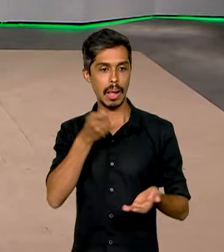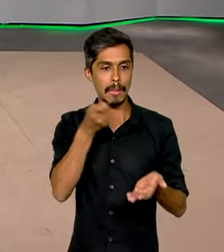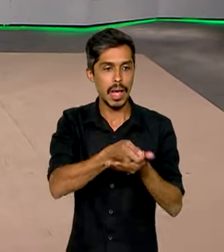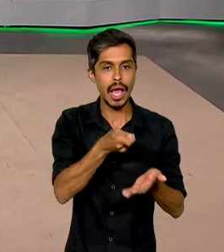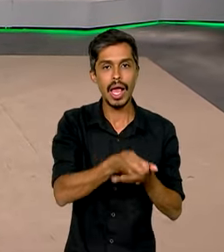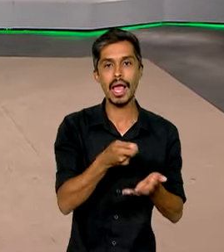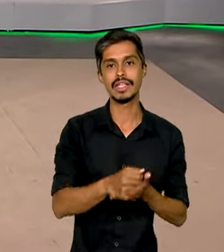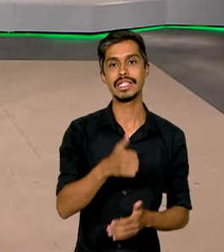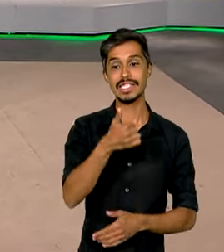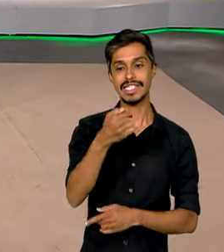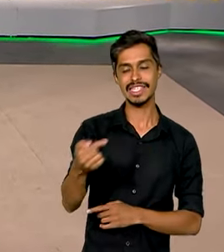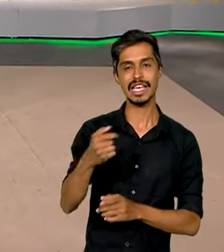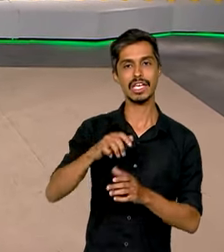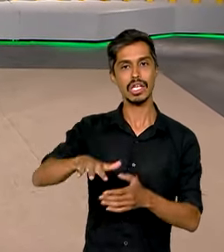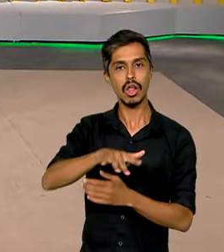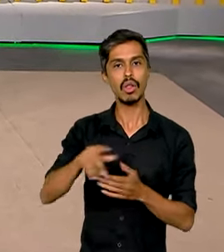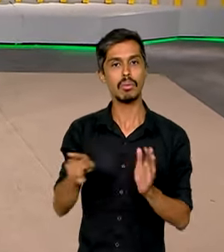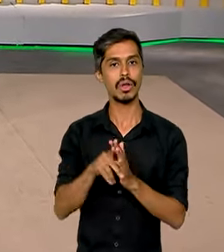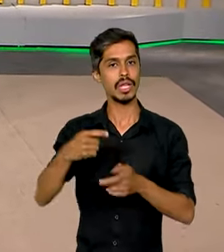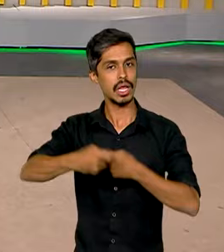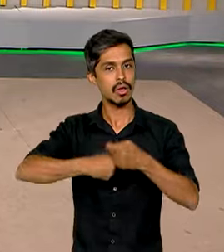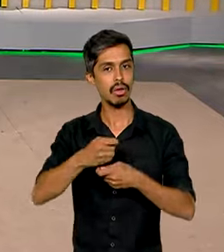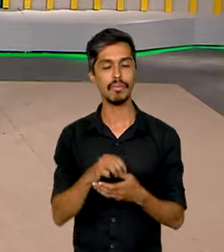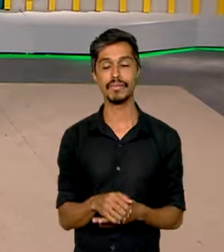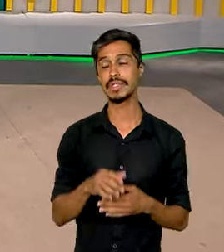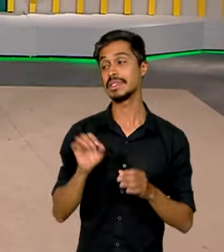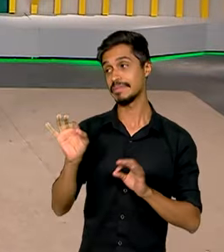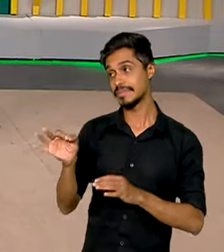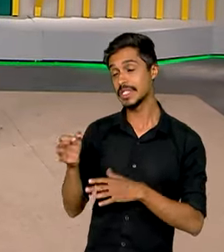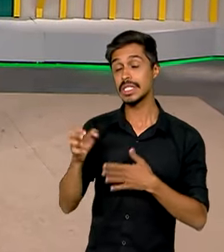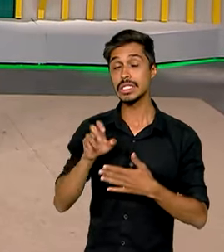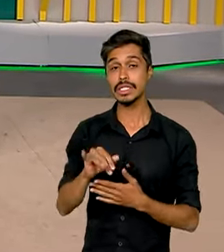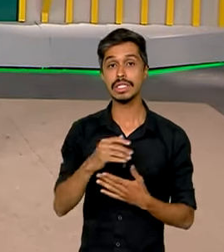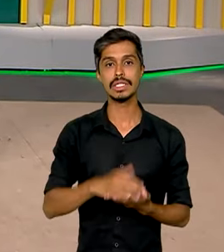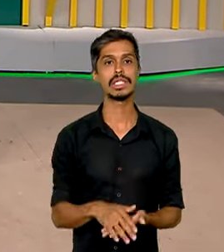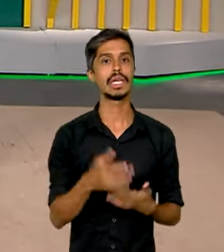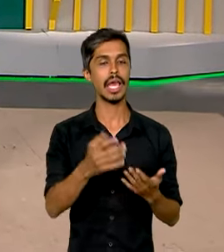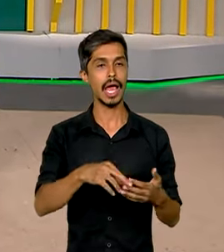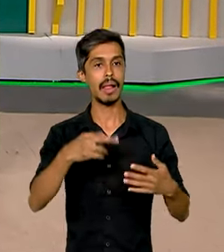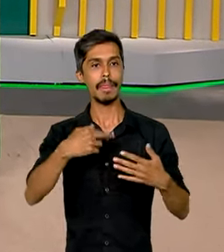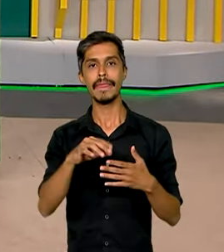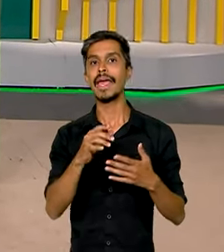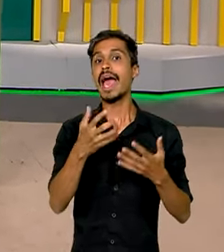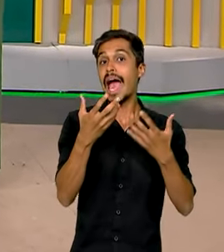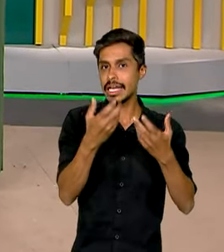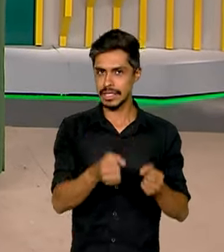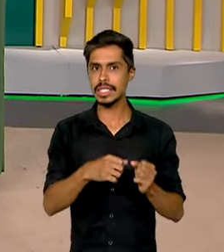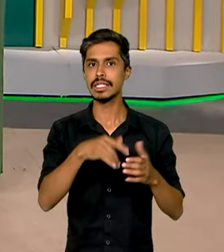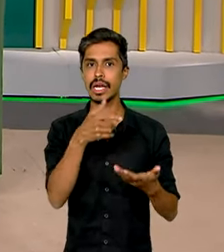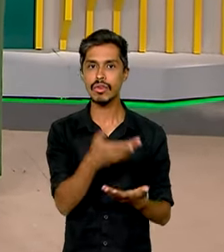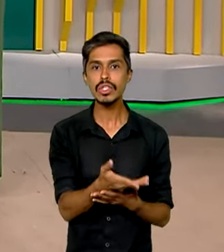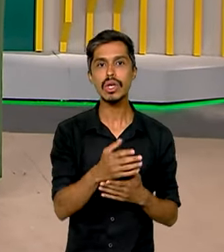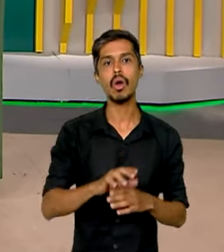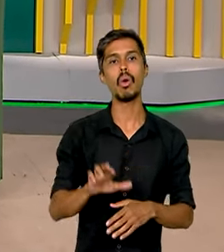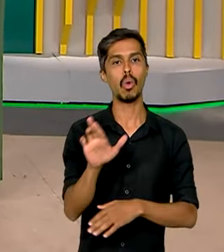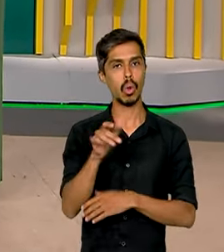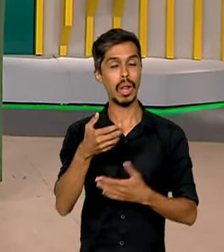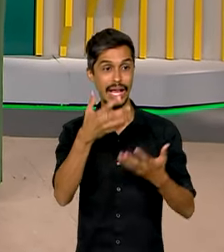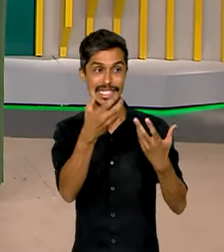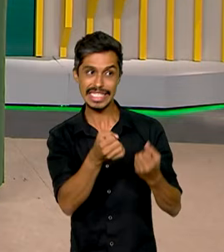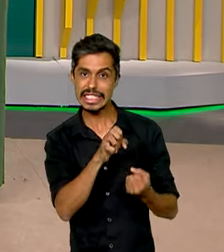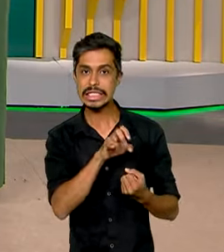17 setores da economia. É Roberto, caso a desoneração fosse sancionada pelo presidente Lula, o mecanismo